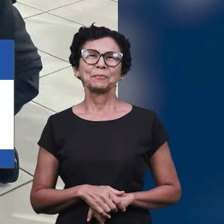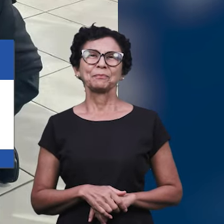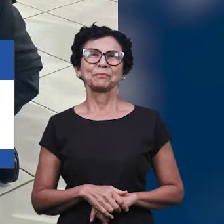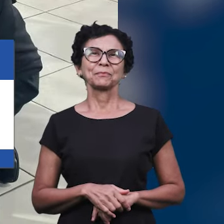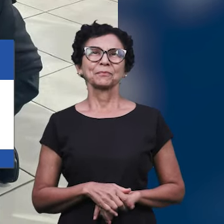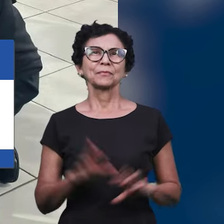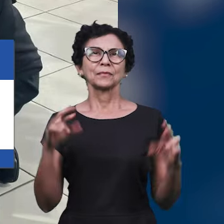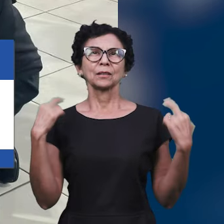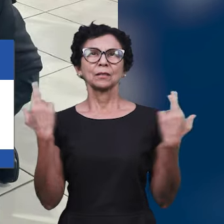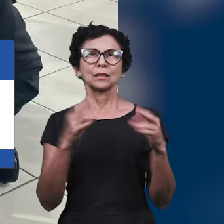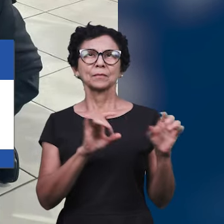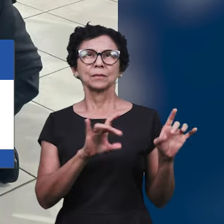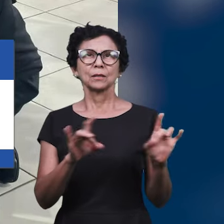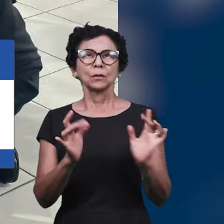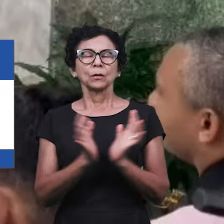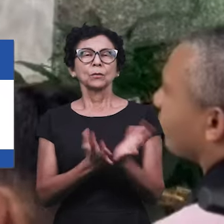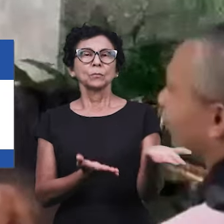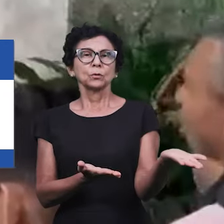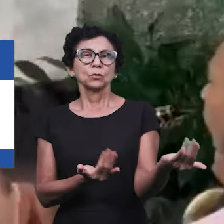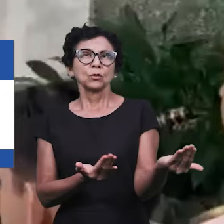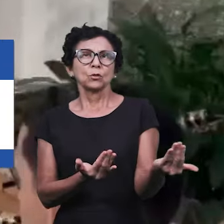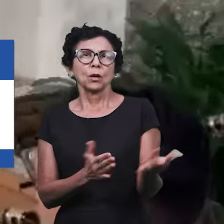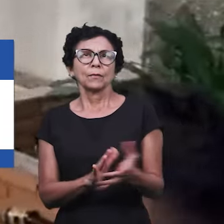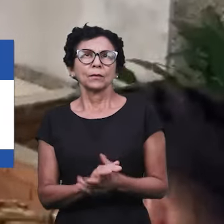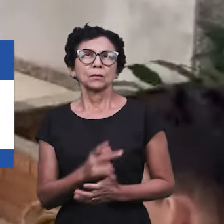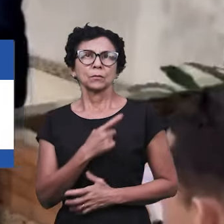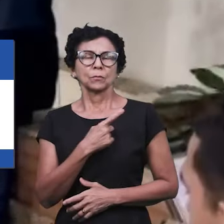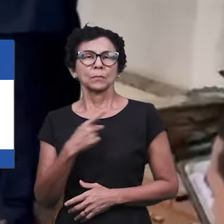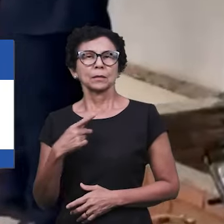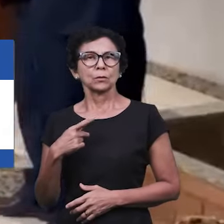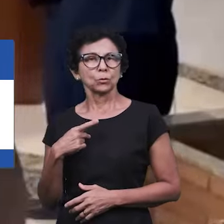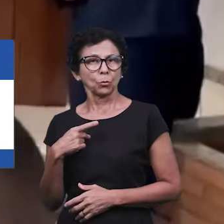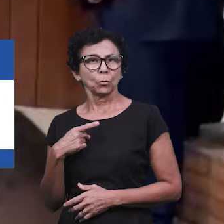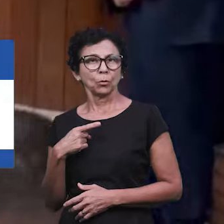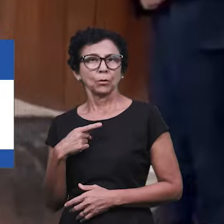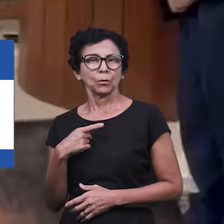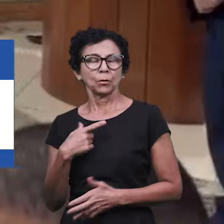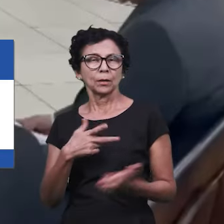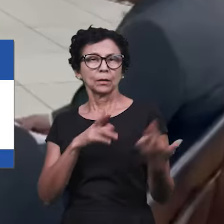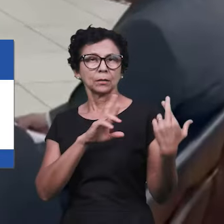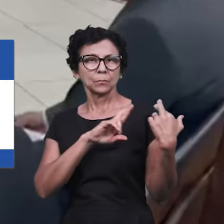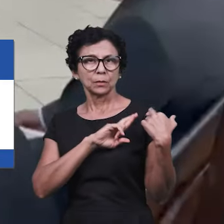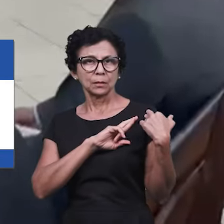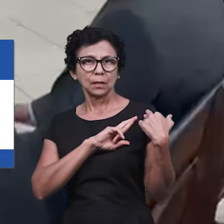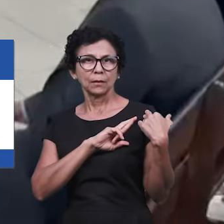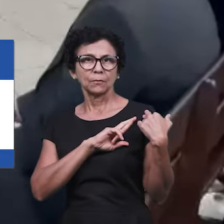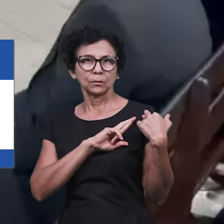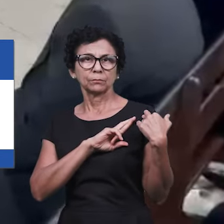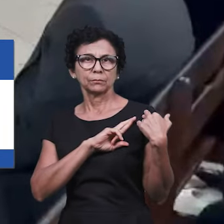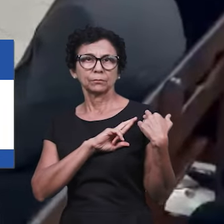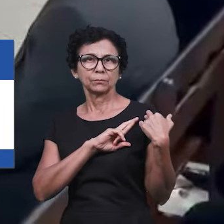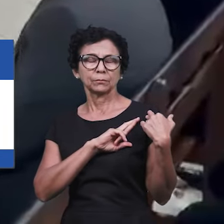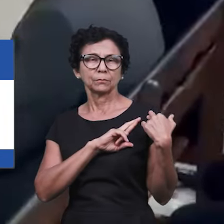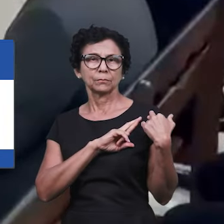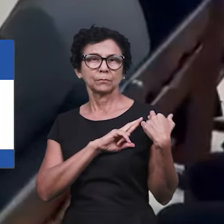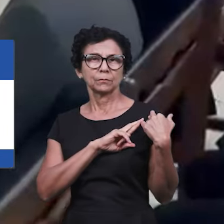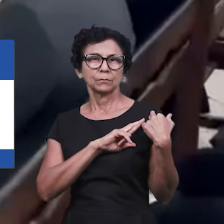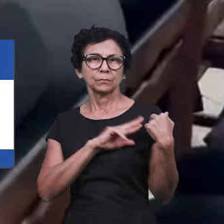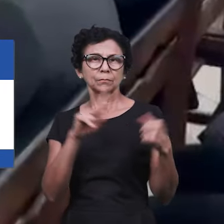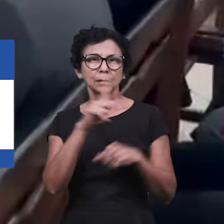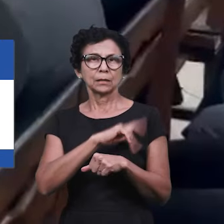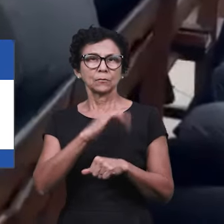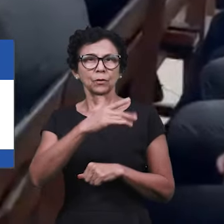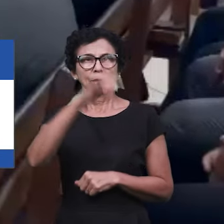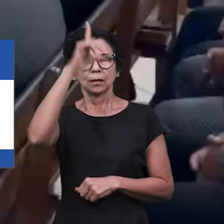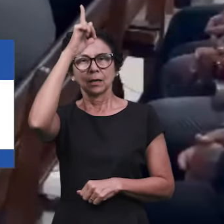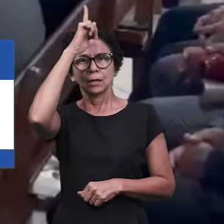uma reunião especial para os jovens, conduzida pelo pastor Ricardo Bravin, responsável pelas igrejas na Alemanha. Além dele, outros pastores